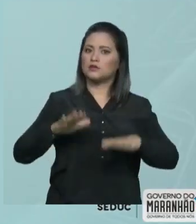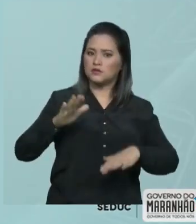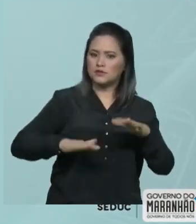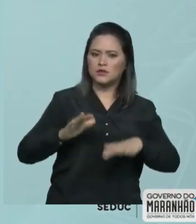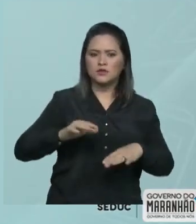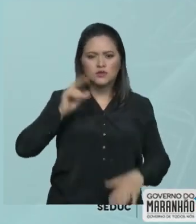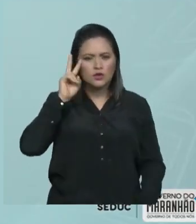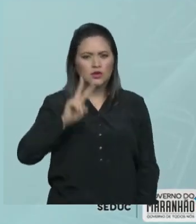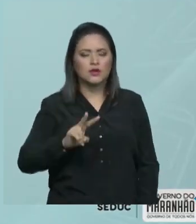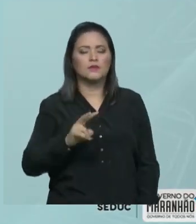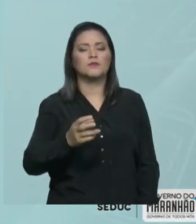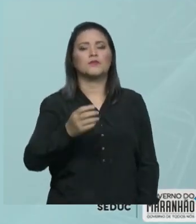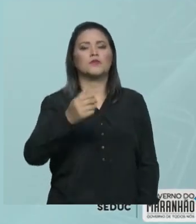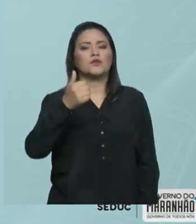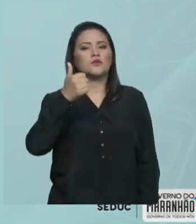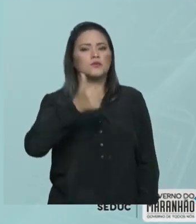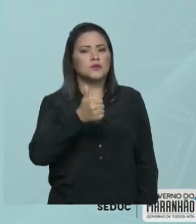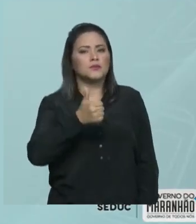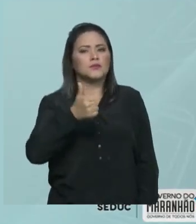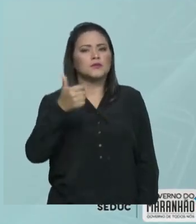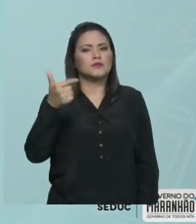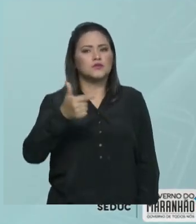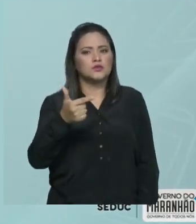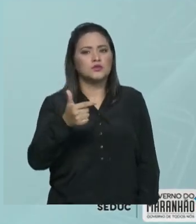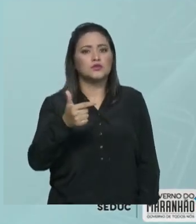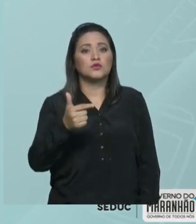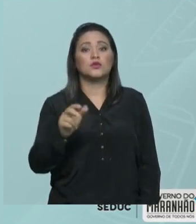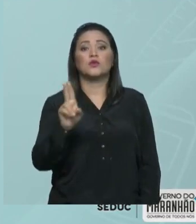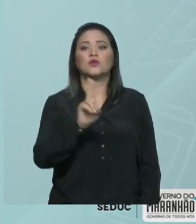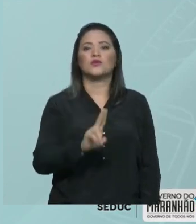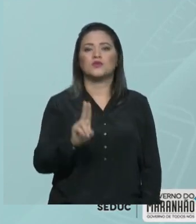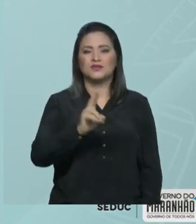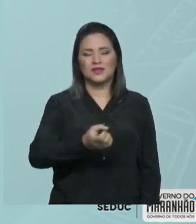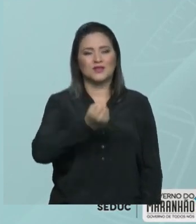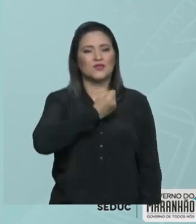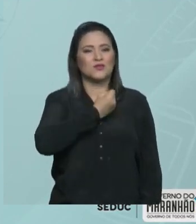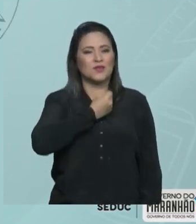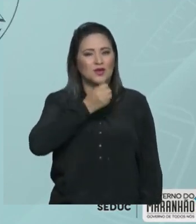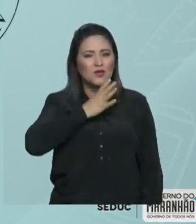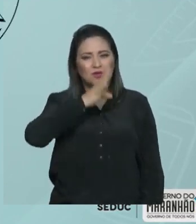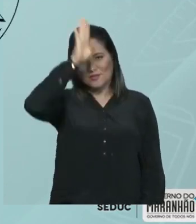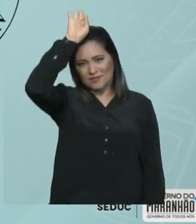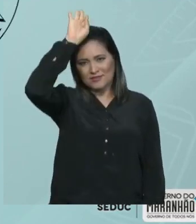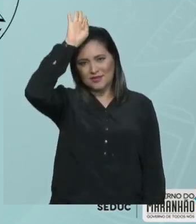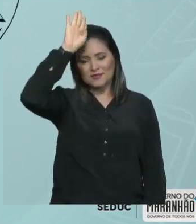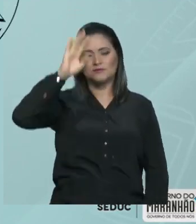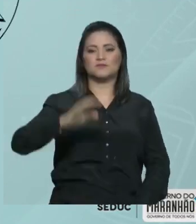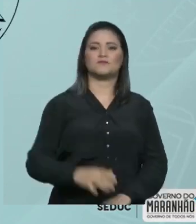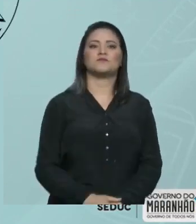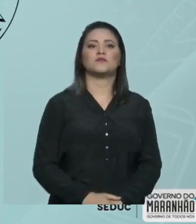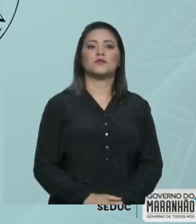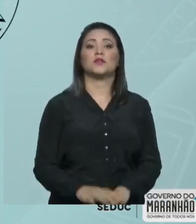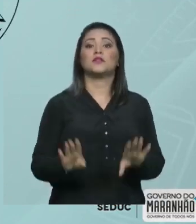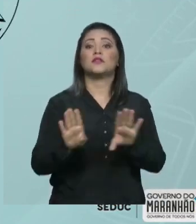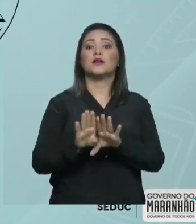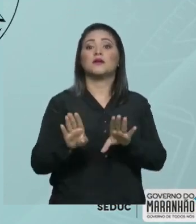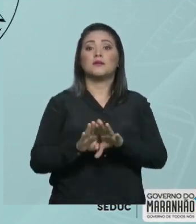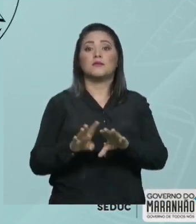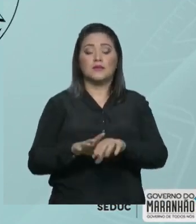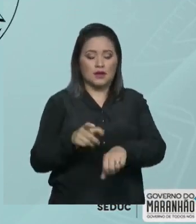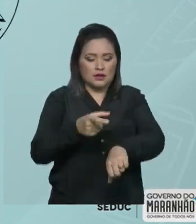capítulo I, capítulo II, utilizando os algarismos romanos. E relógios.